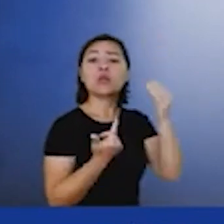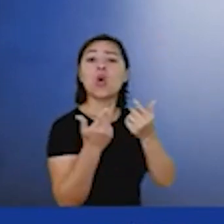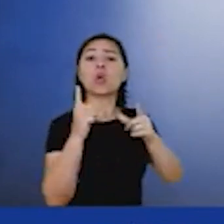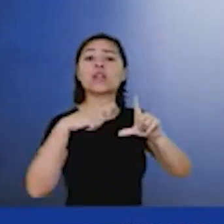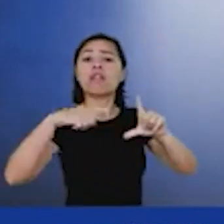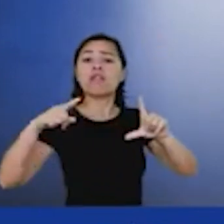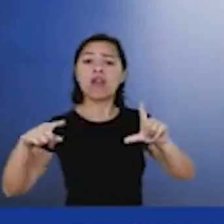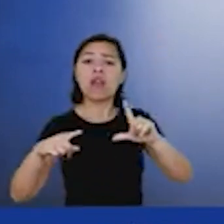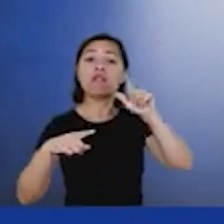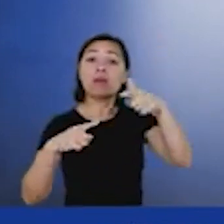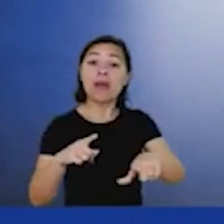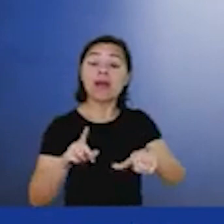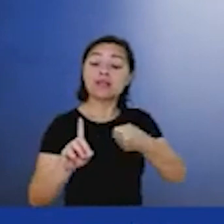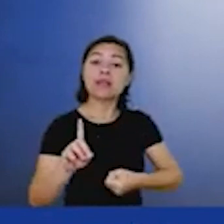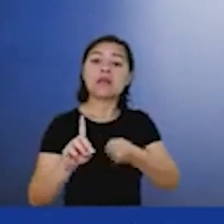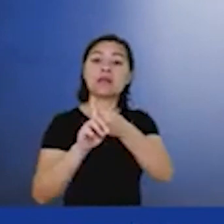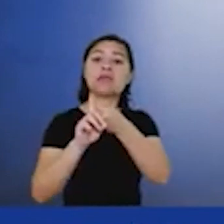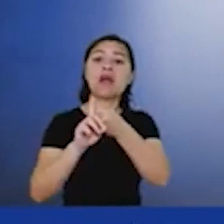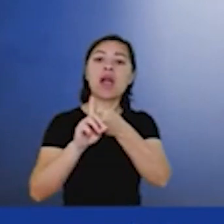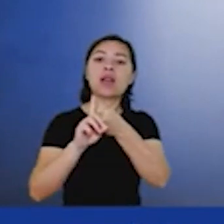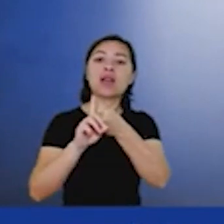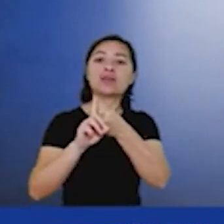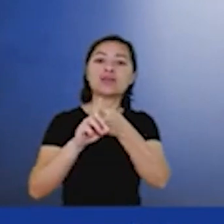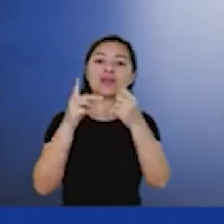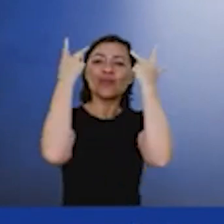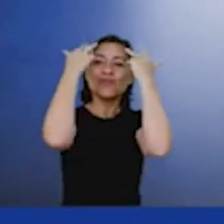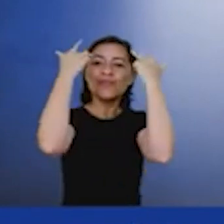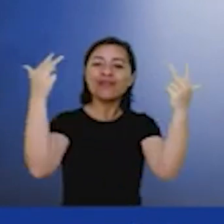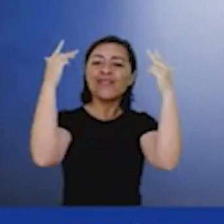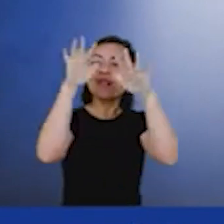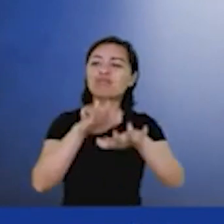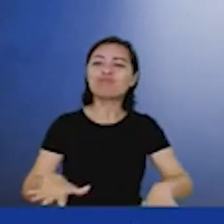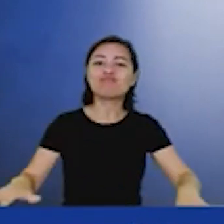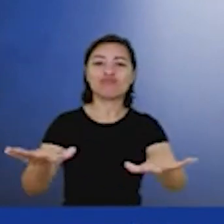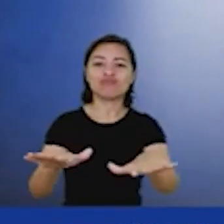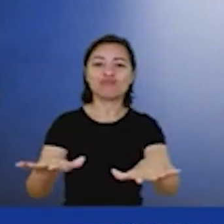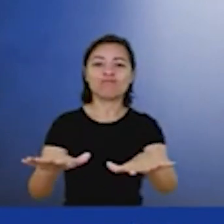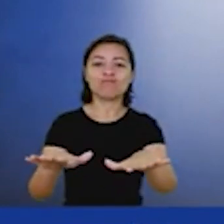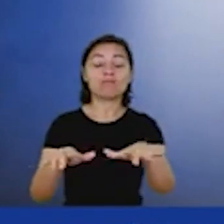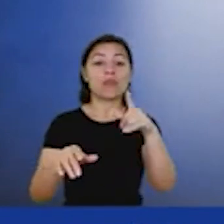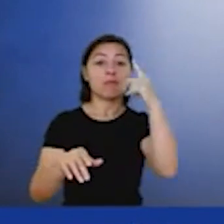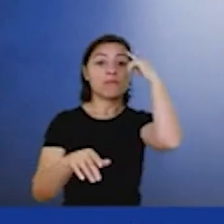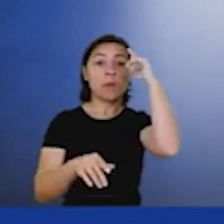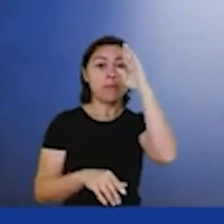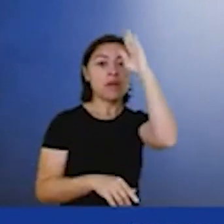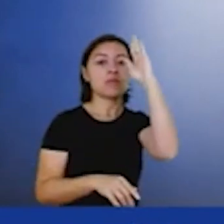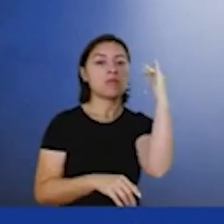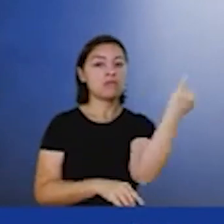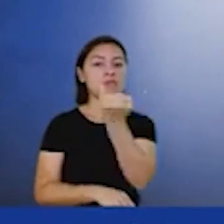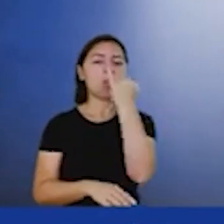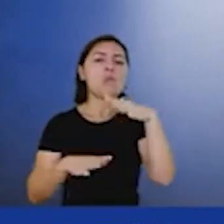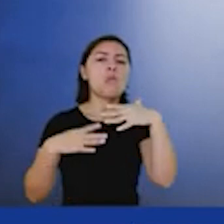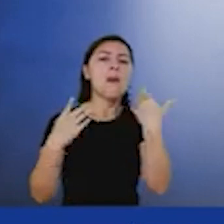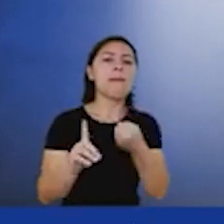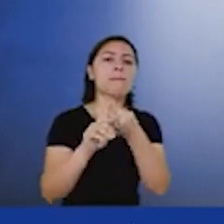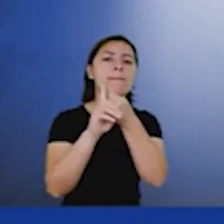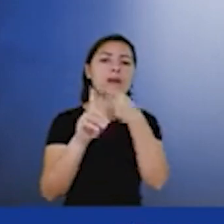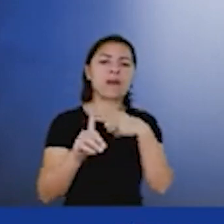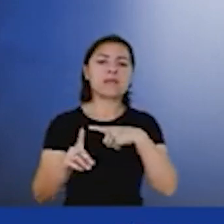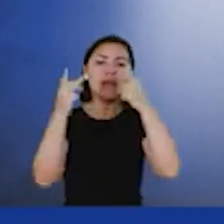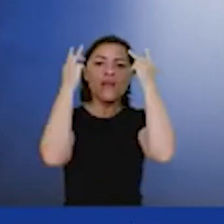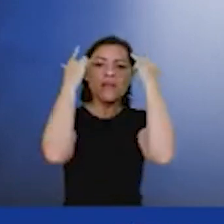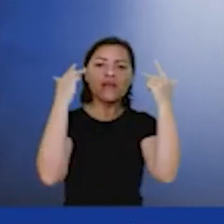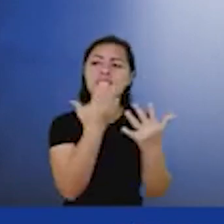e também o impacto ambiental disso. E aí passa a ser relevante, realmente, a questão do qual o impacto que aquele